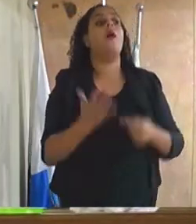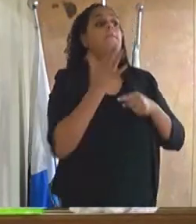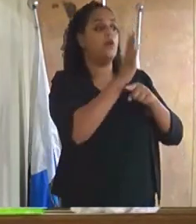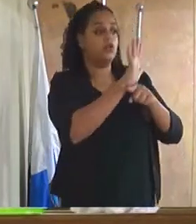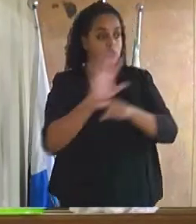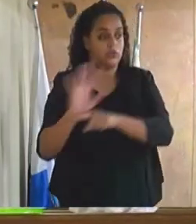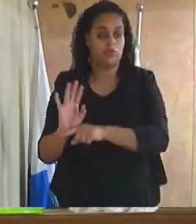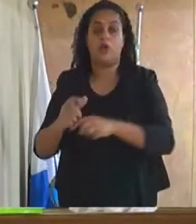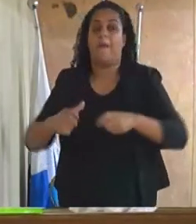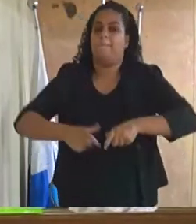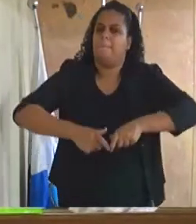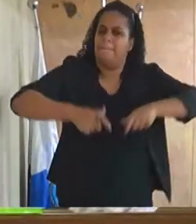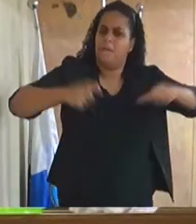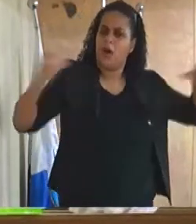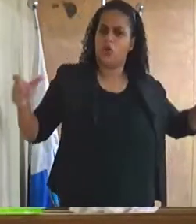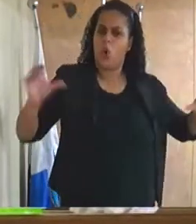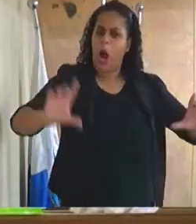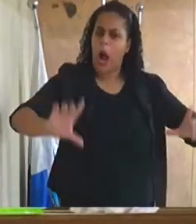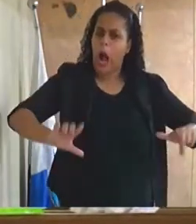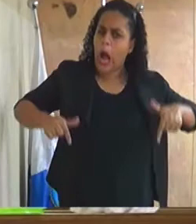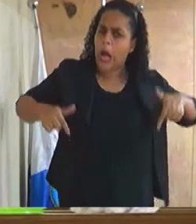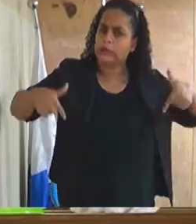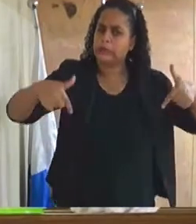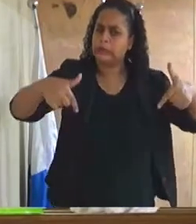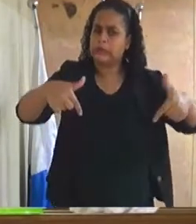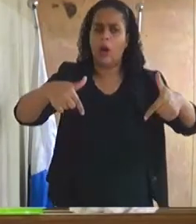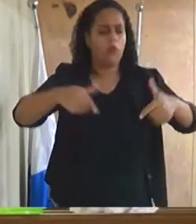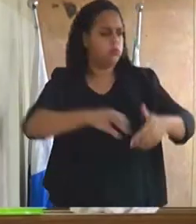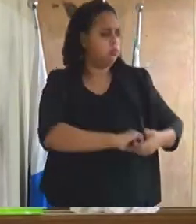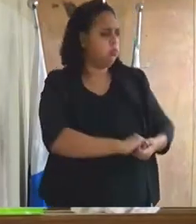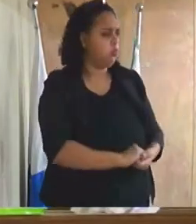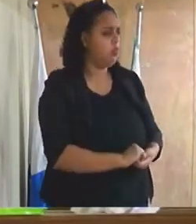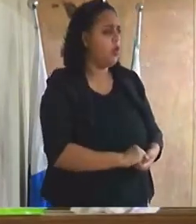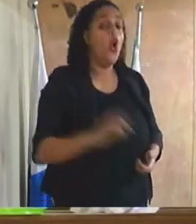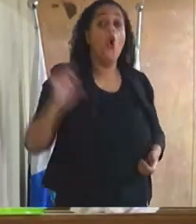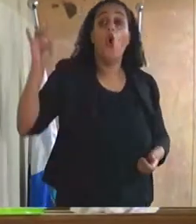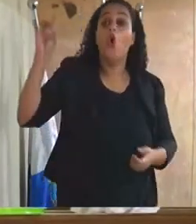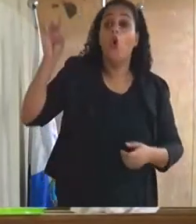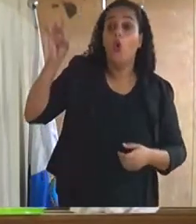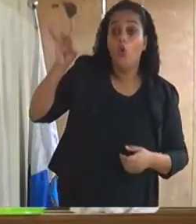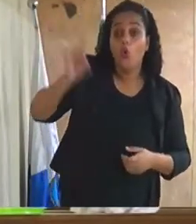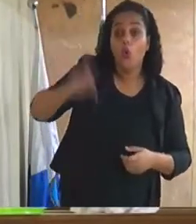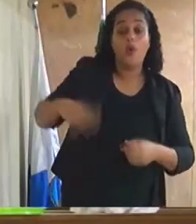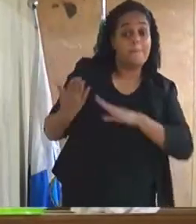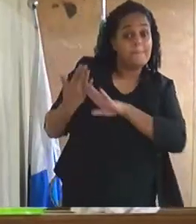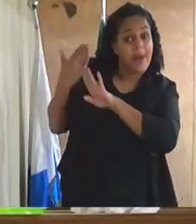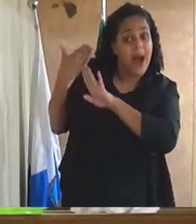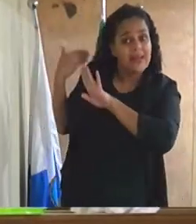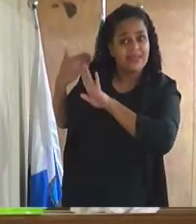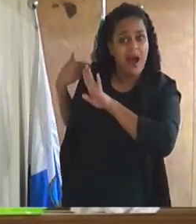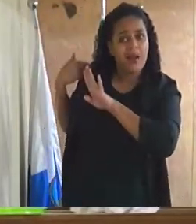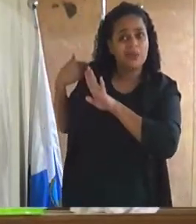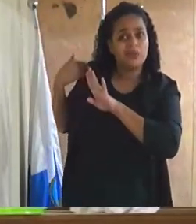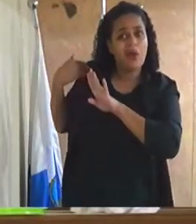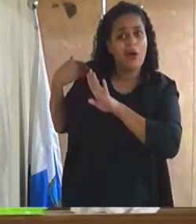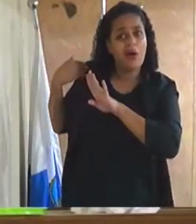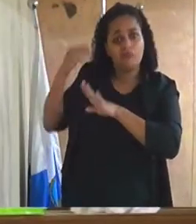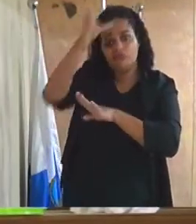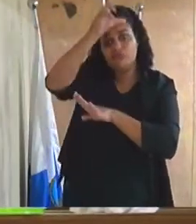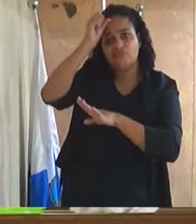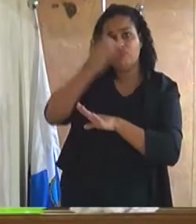ações que os últimos prefeitos não conseguiram realizar